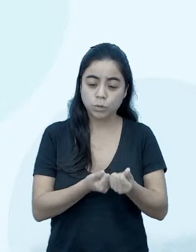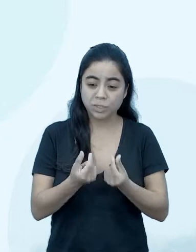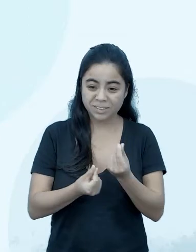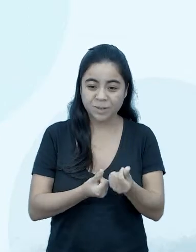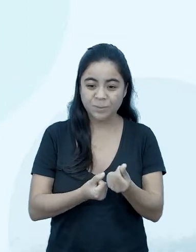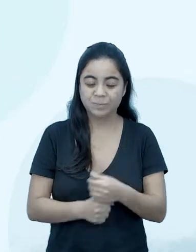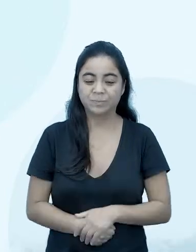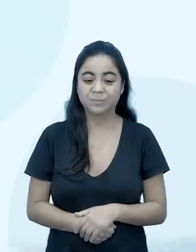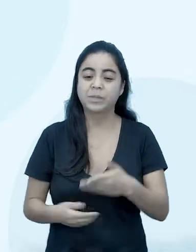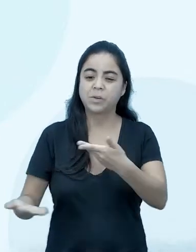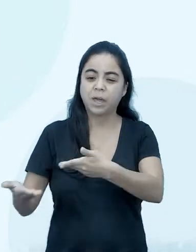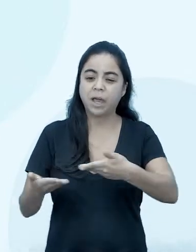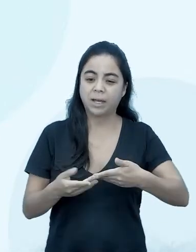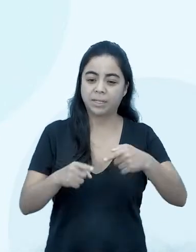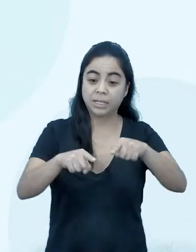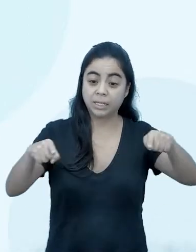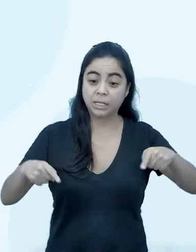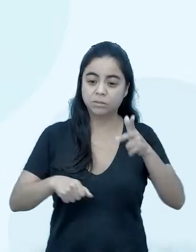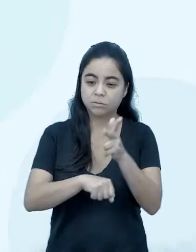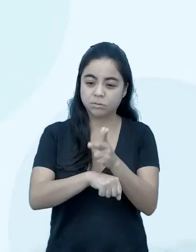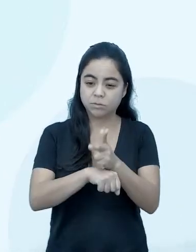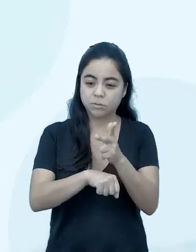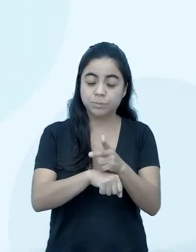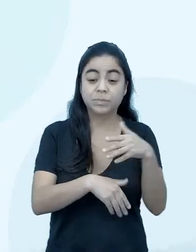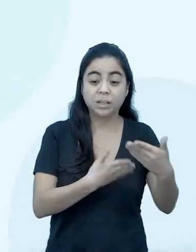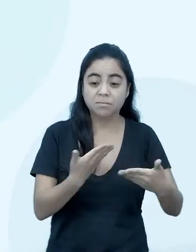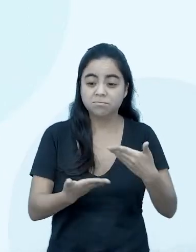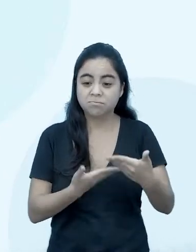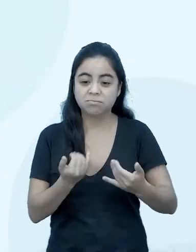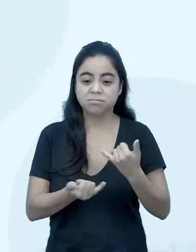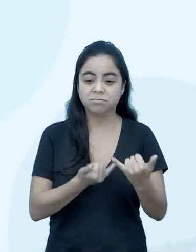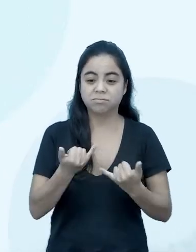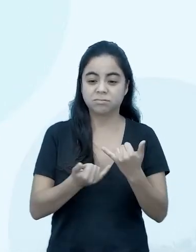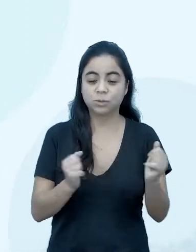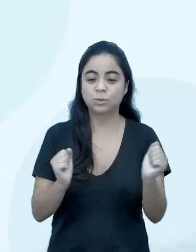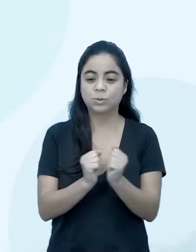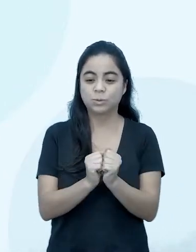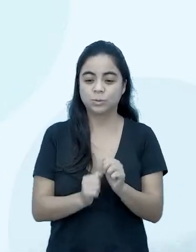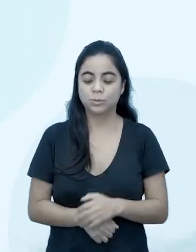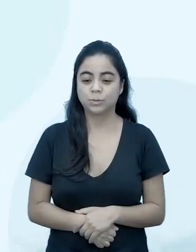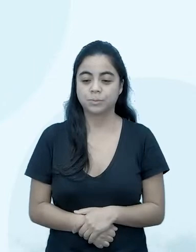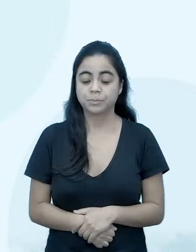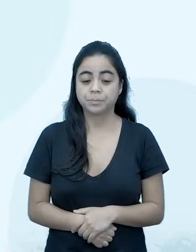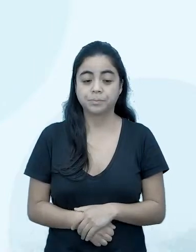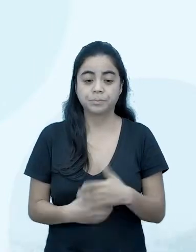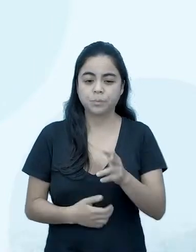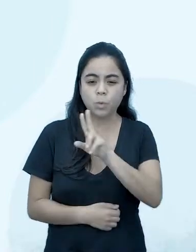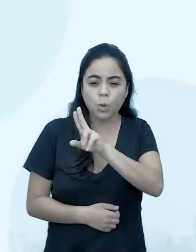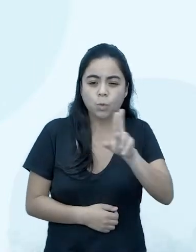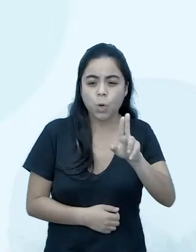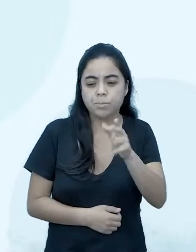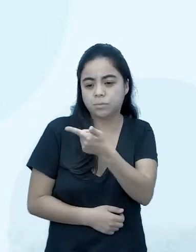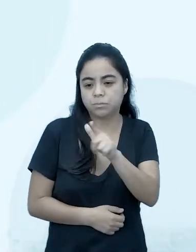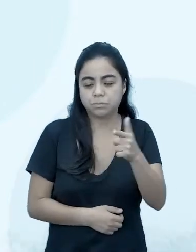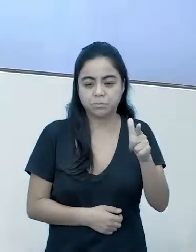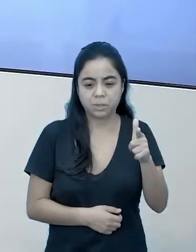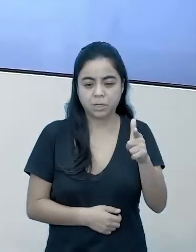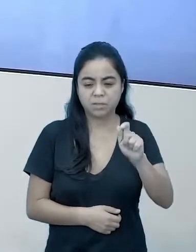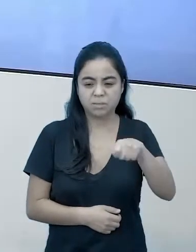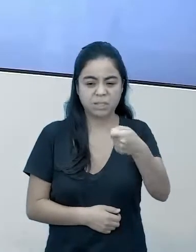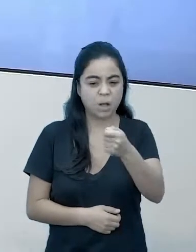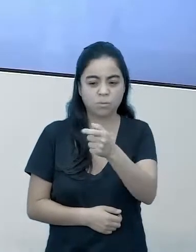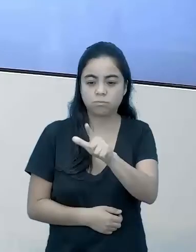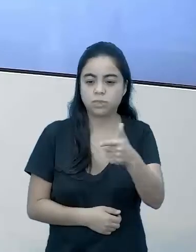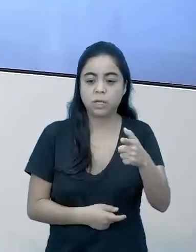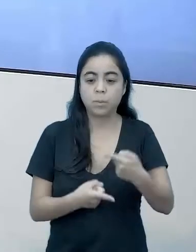eles vieram aqui nos estúdios e brincaram aí, fizeram esse jogo com nós, eles ainda não deram o nome do jogo porque na sistematização